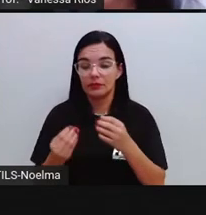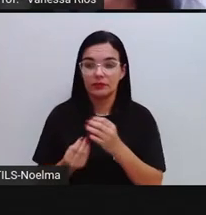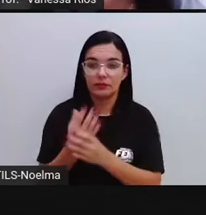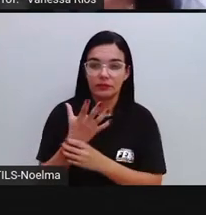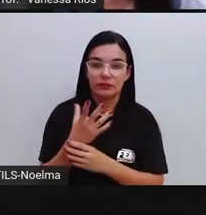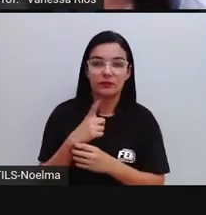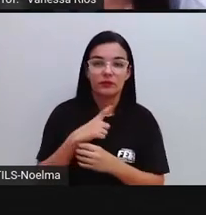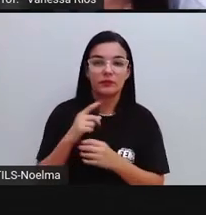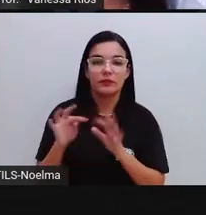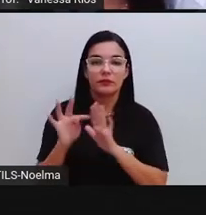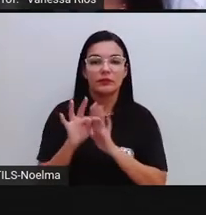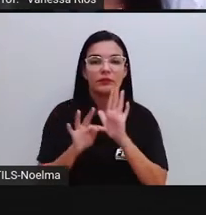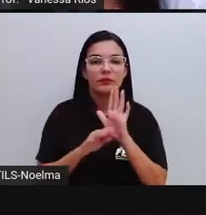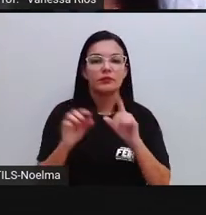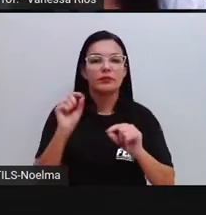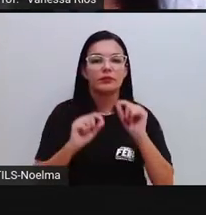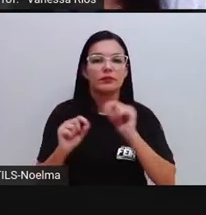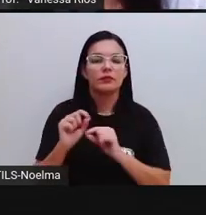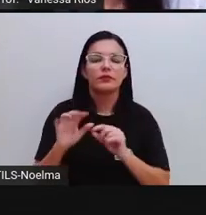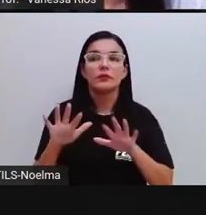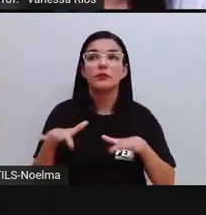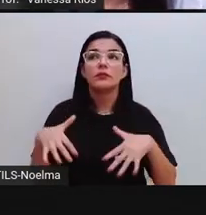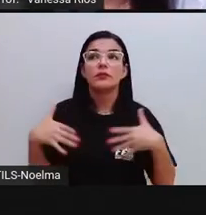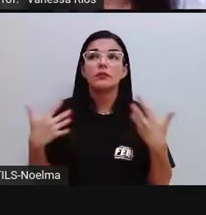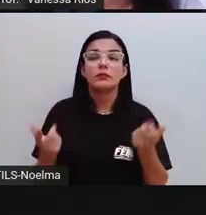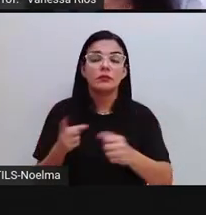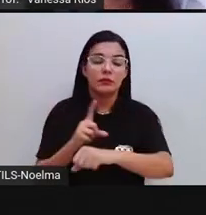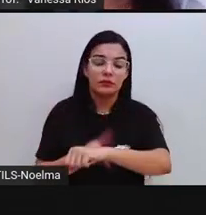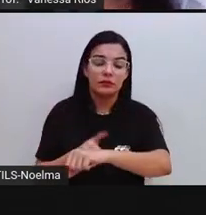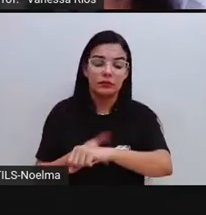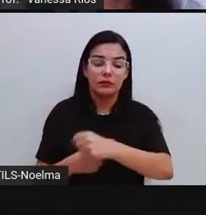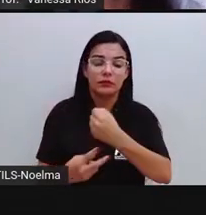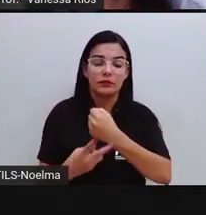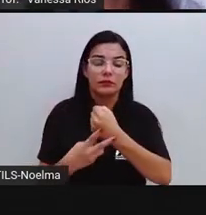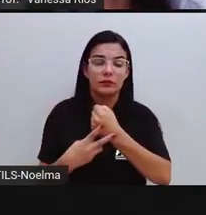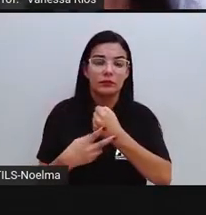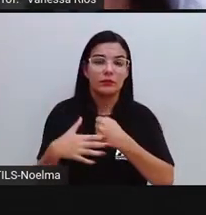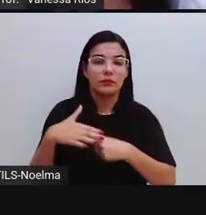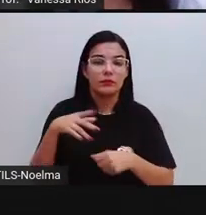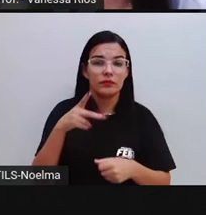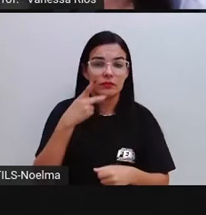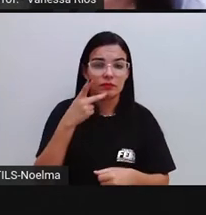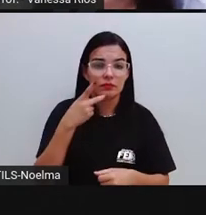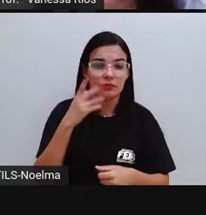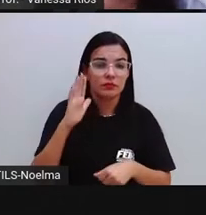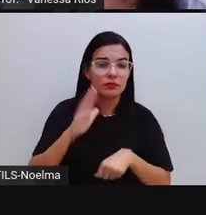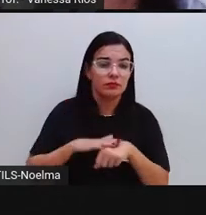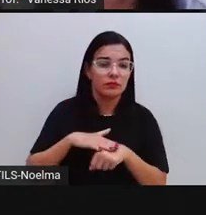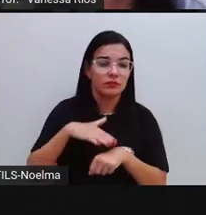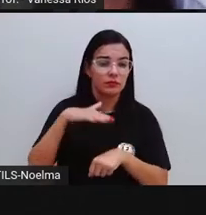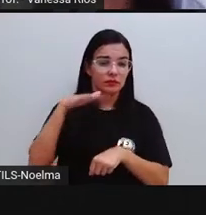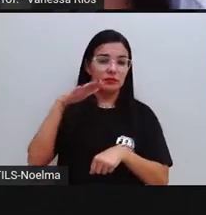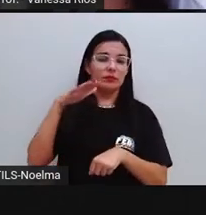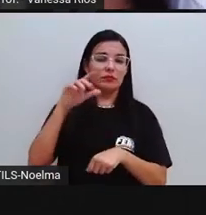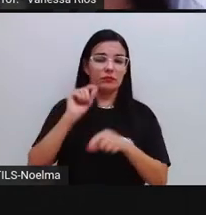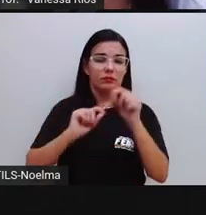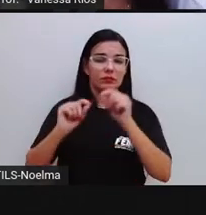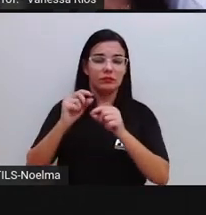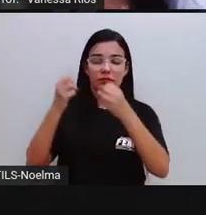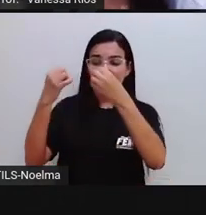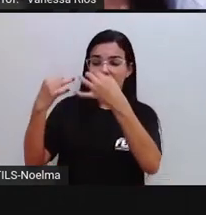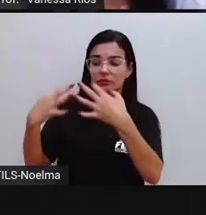texto. Que tempo verbal foi mais usado pelo narrador, né? Por quem contou a história?